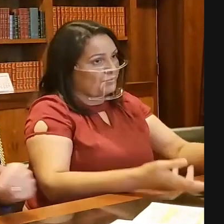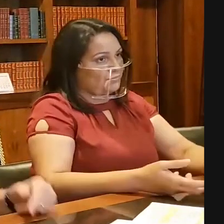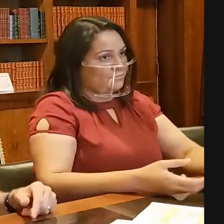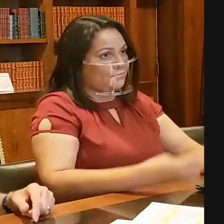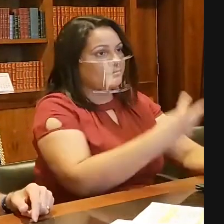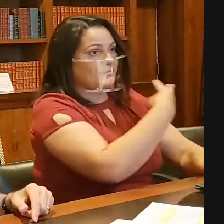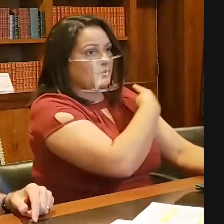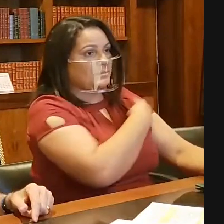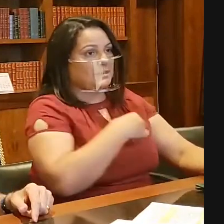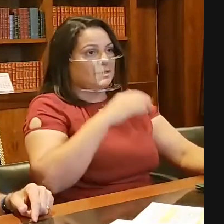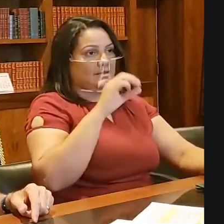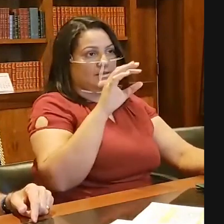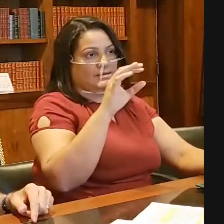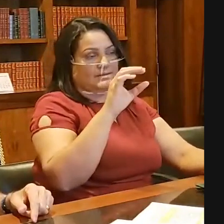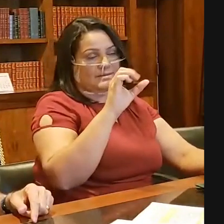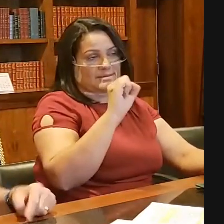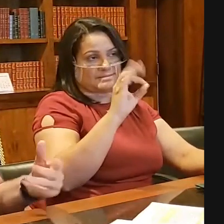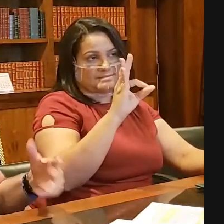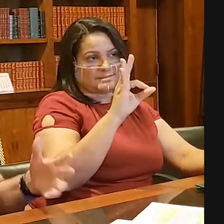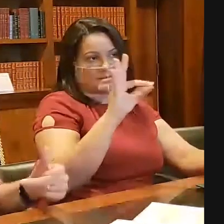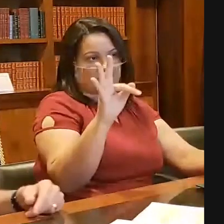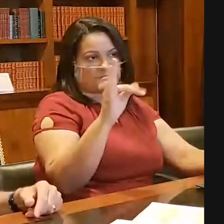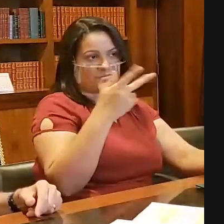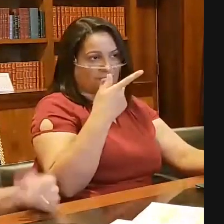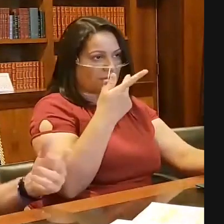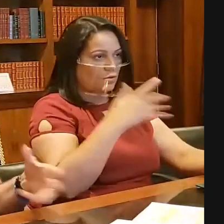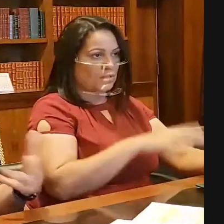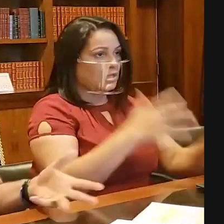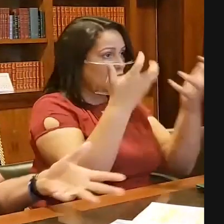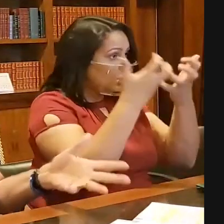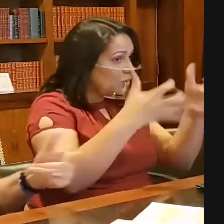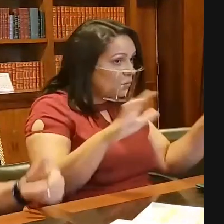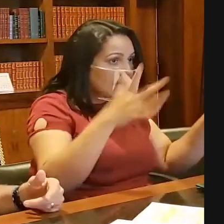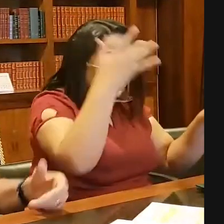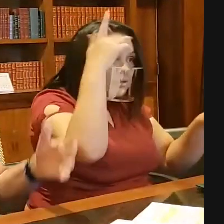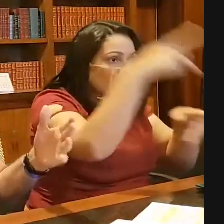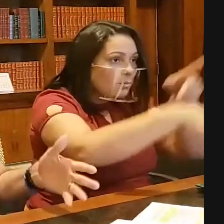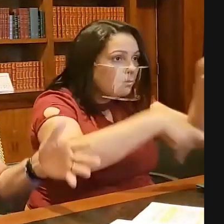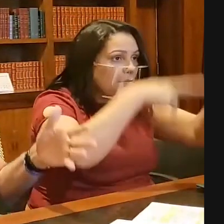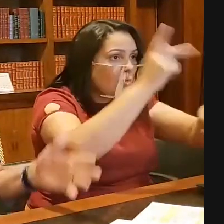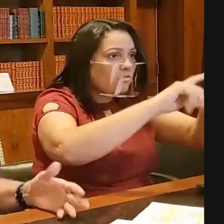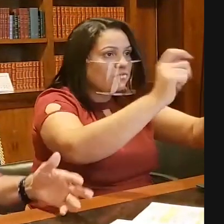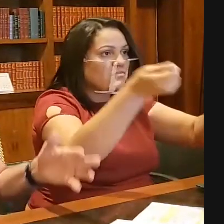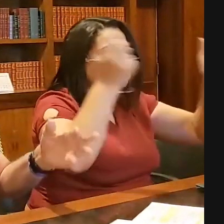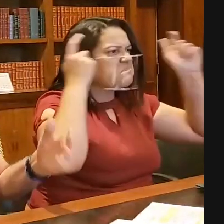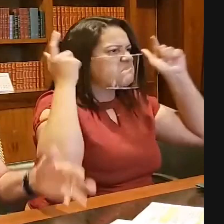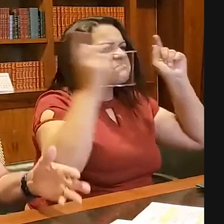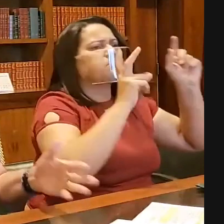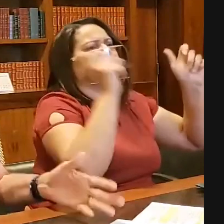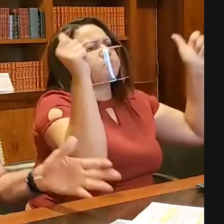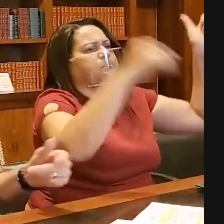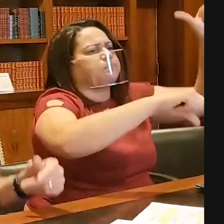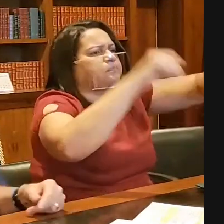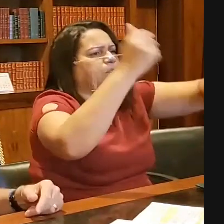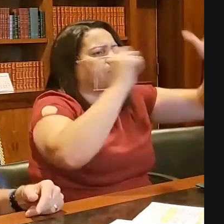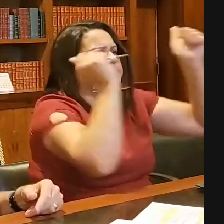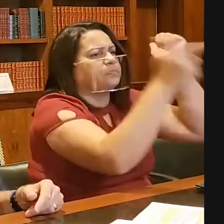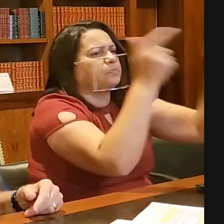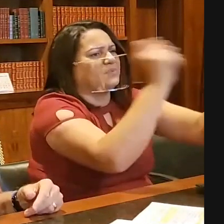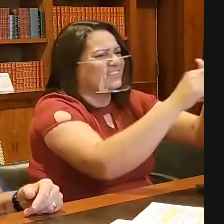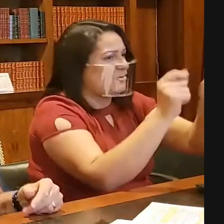disse o ministro do Supremo de Botebol Federal um tempo atrás, né, quem não quer receber isso da população, não se candidate e fique em casa.